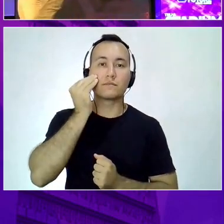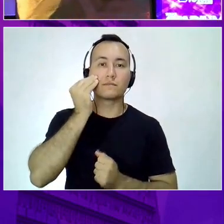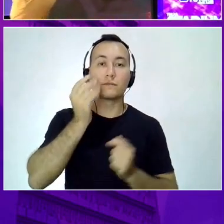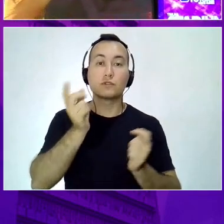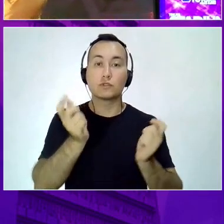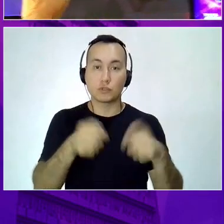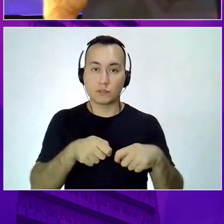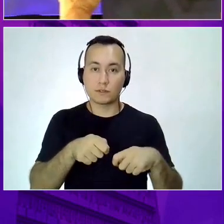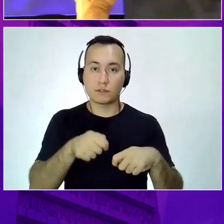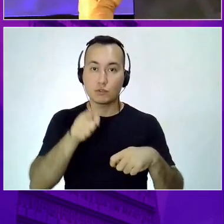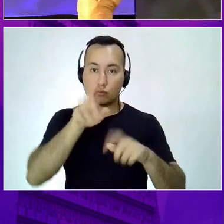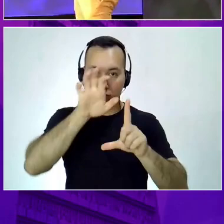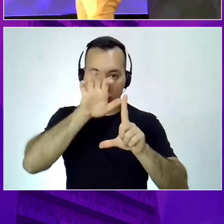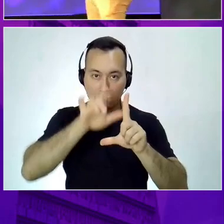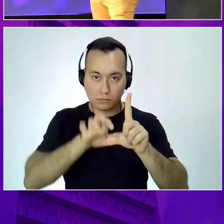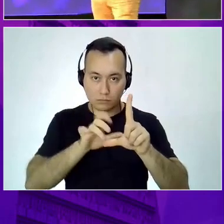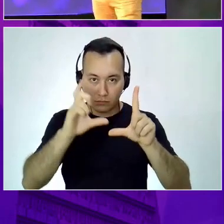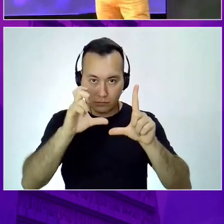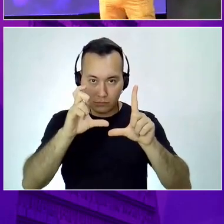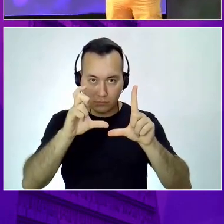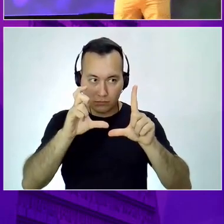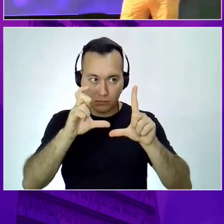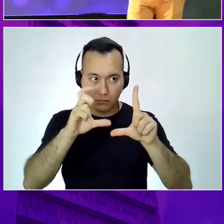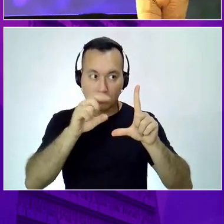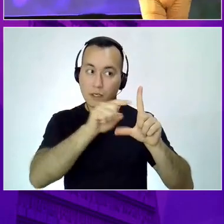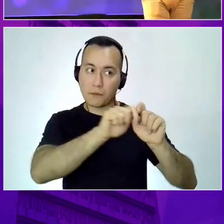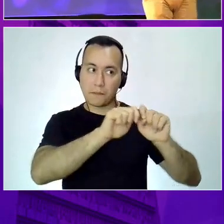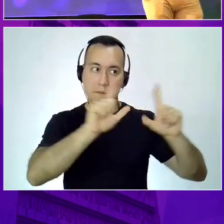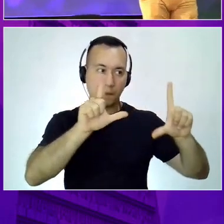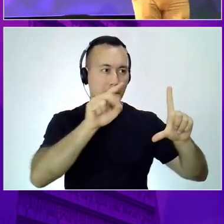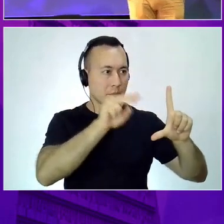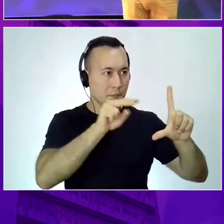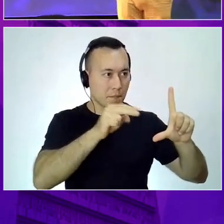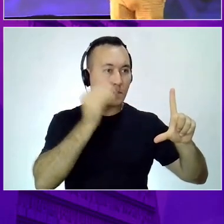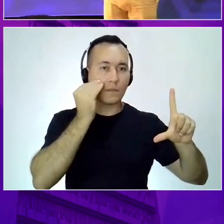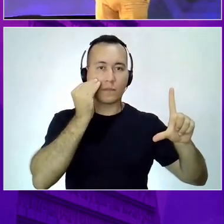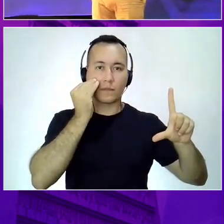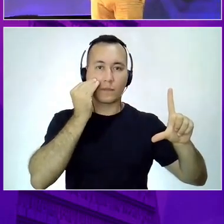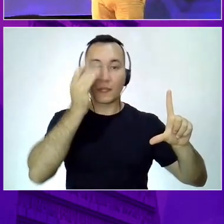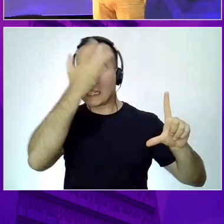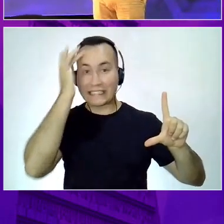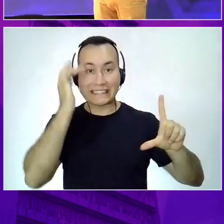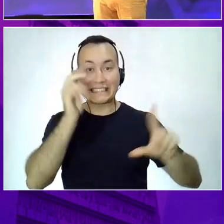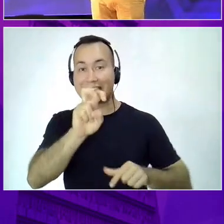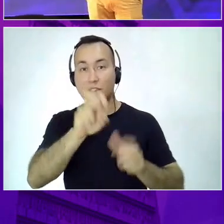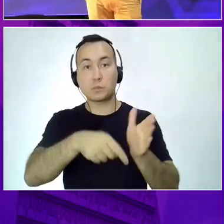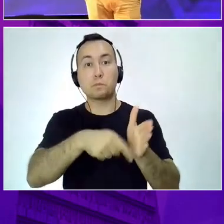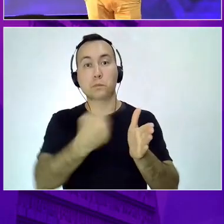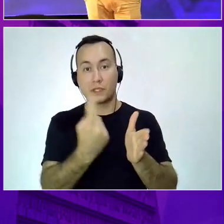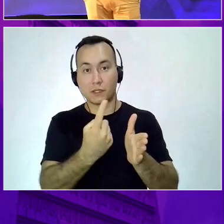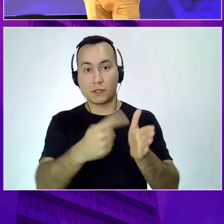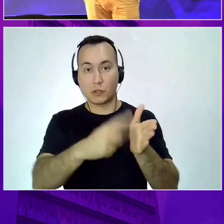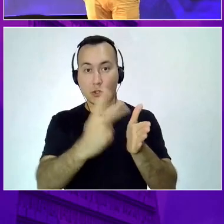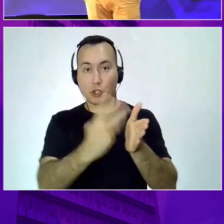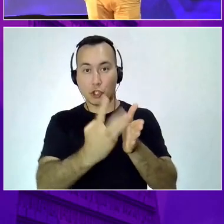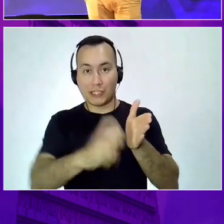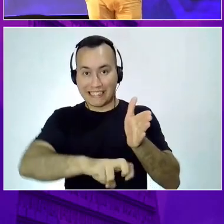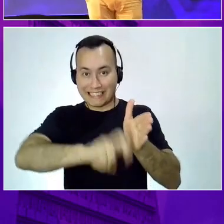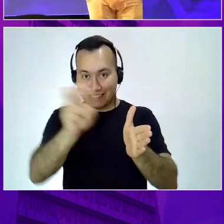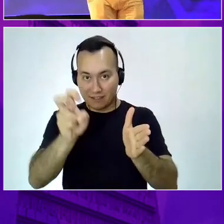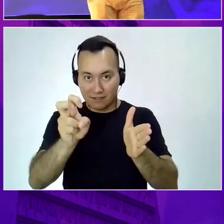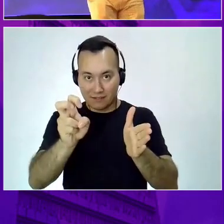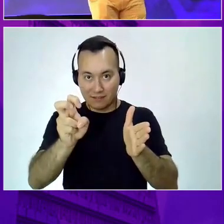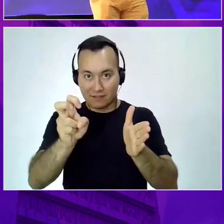incentivo pra que vocês façam. As cinco primeiras pessoas que concluírem esse teste, não façam com pressa, façam com a realidade,